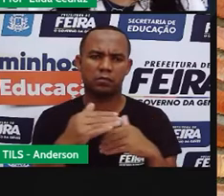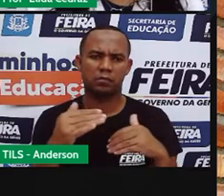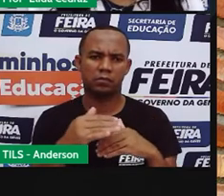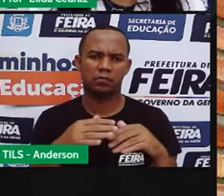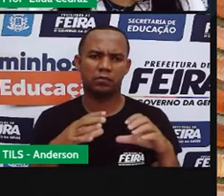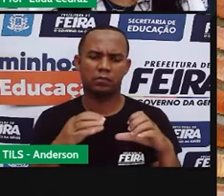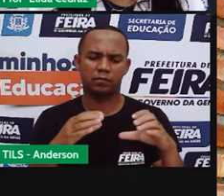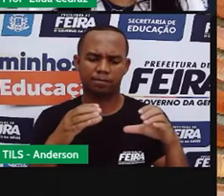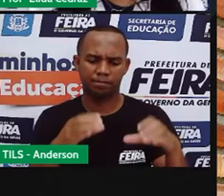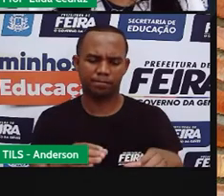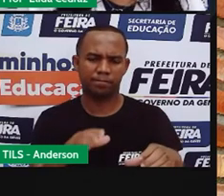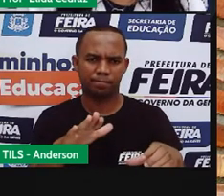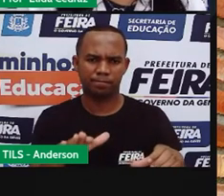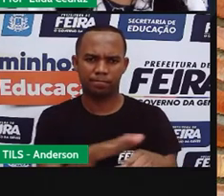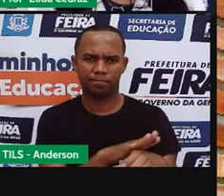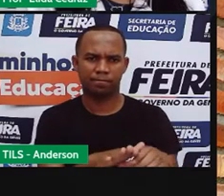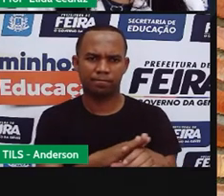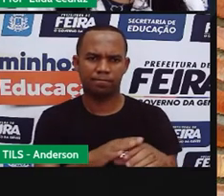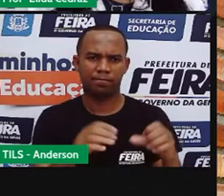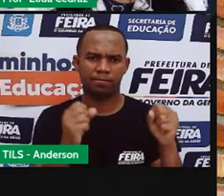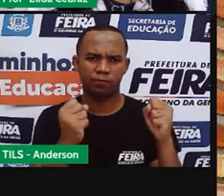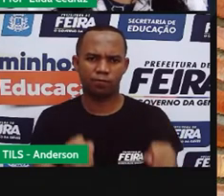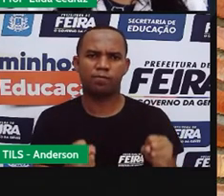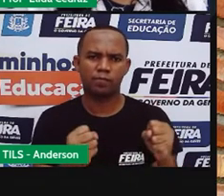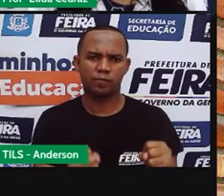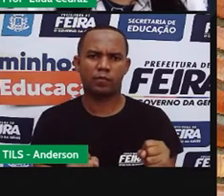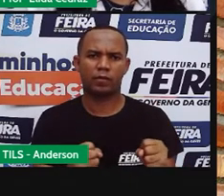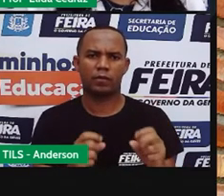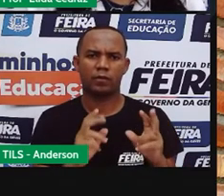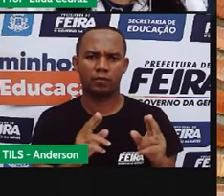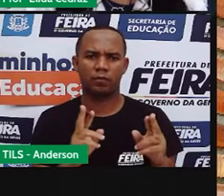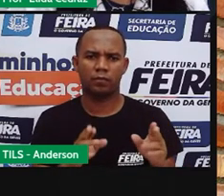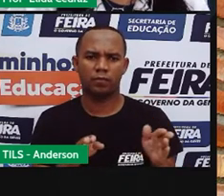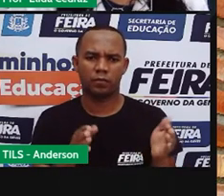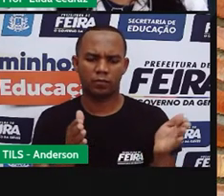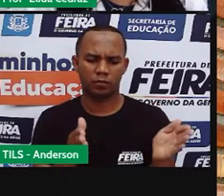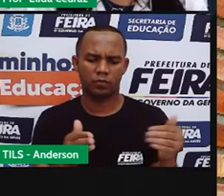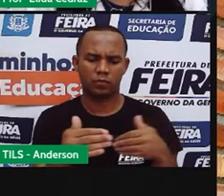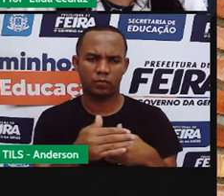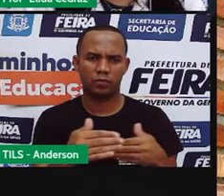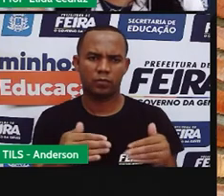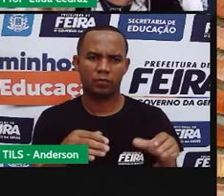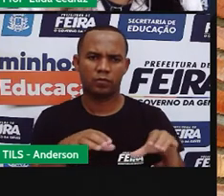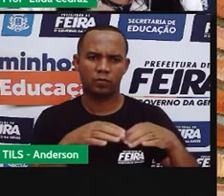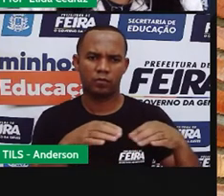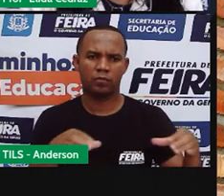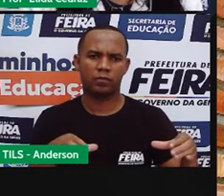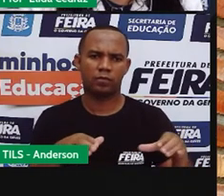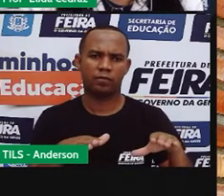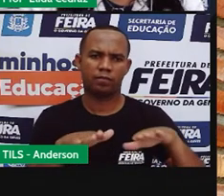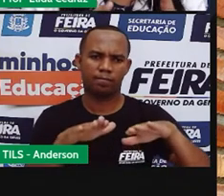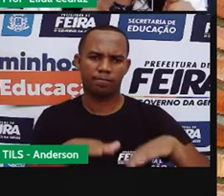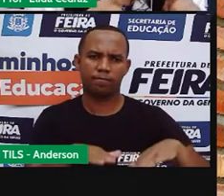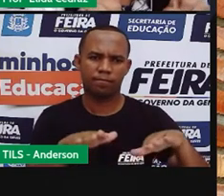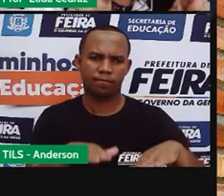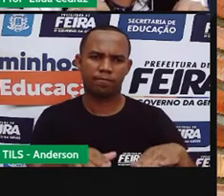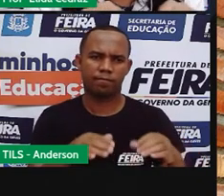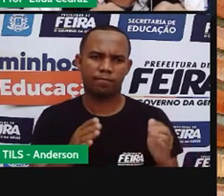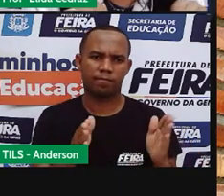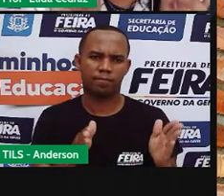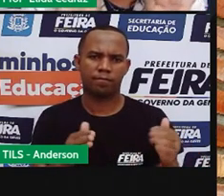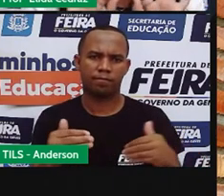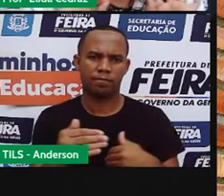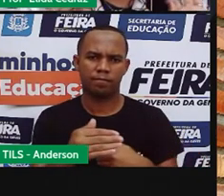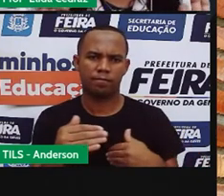moldados arterialmente. É feito em molde de madeira batida de prego para ficar